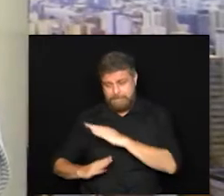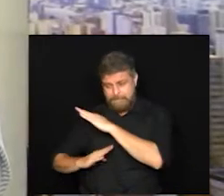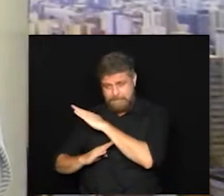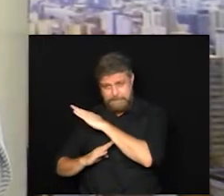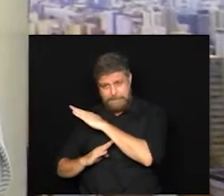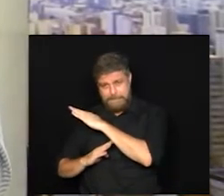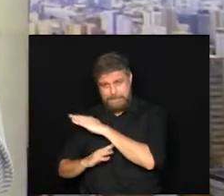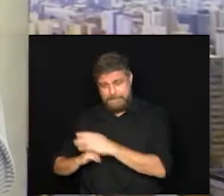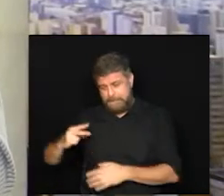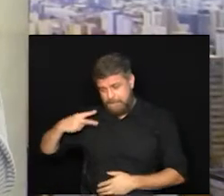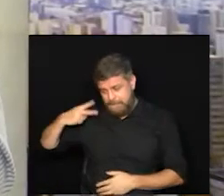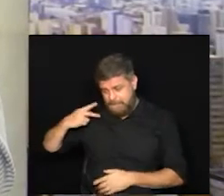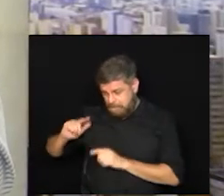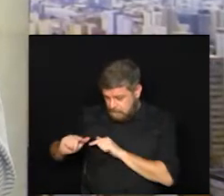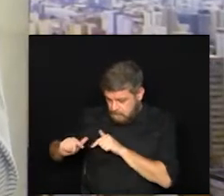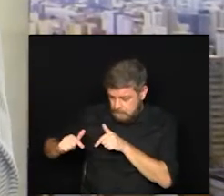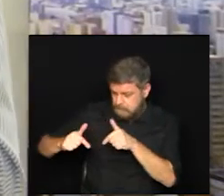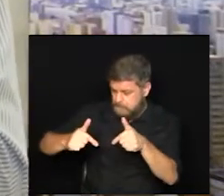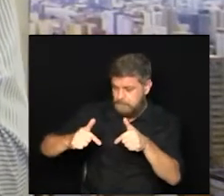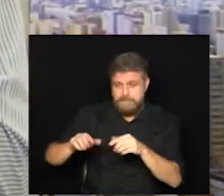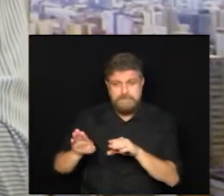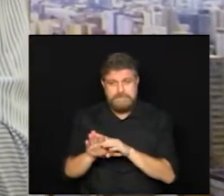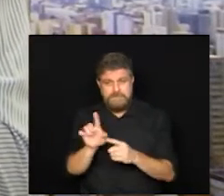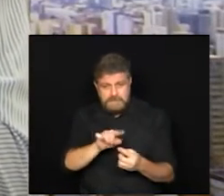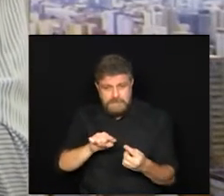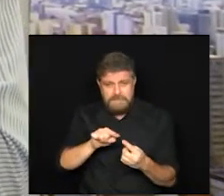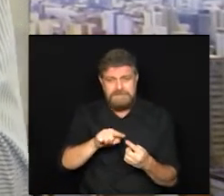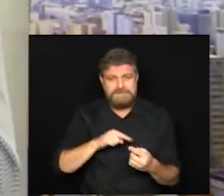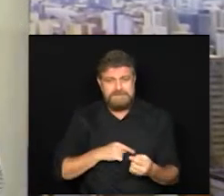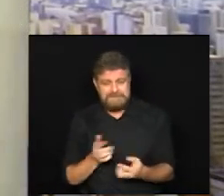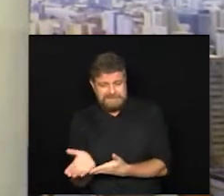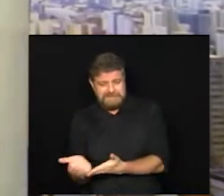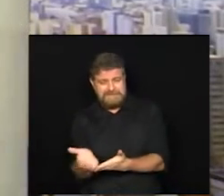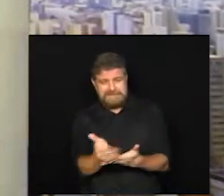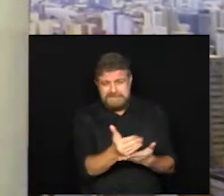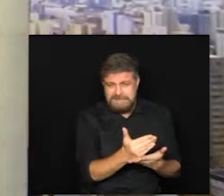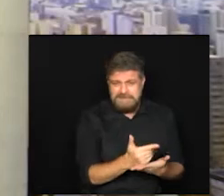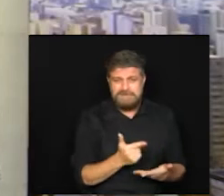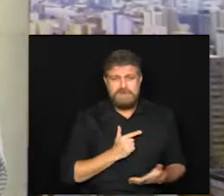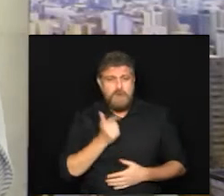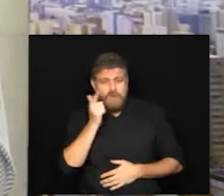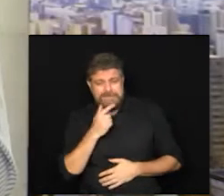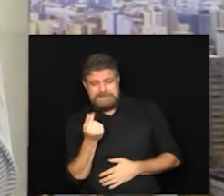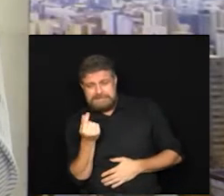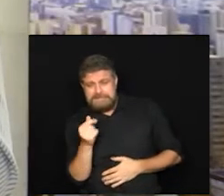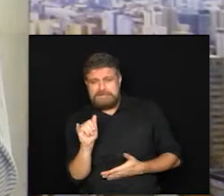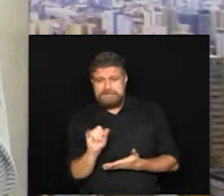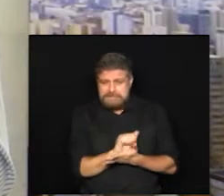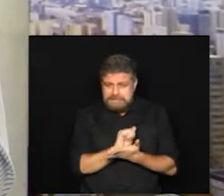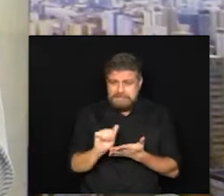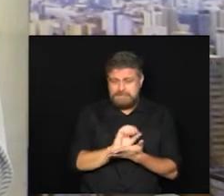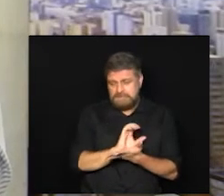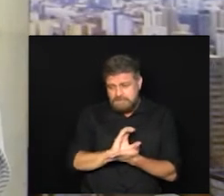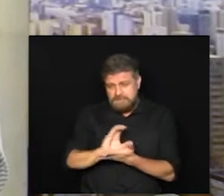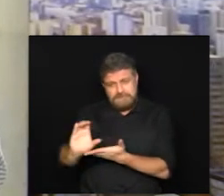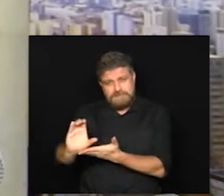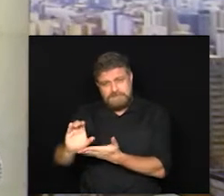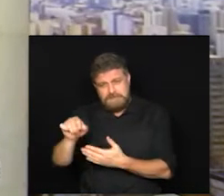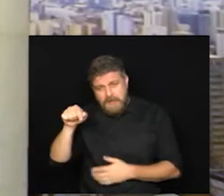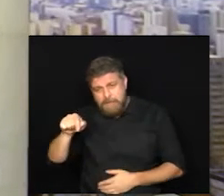deve agir também em busca de novos recursos em busca de alternativas para ajudar